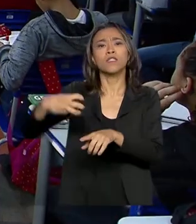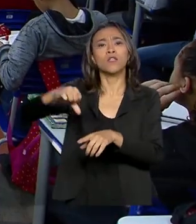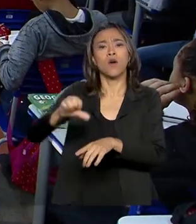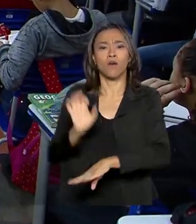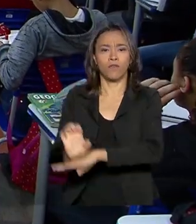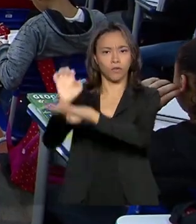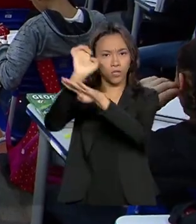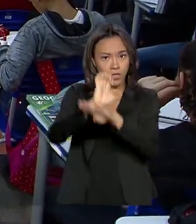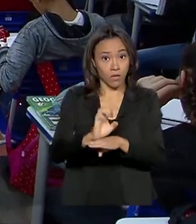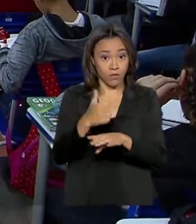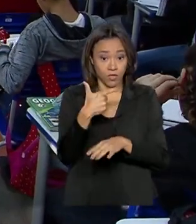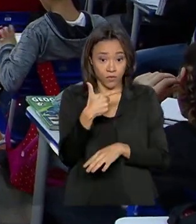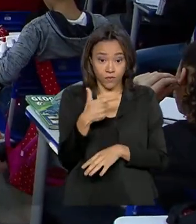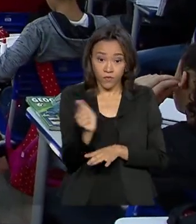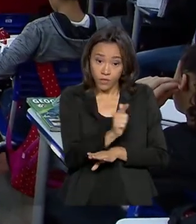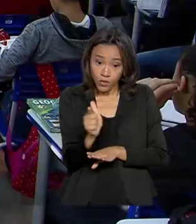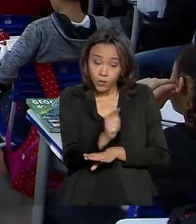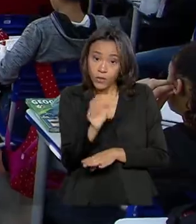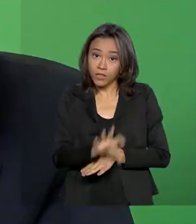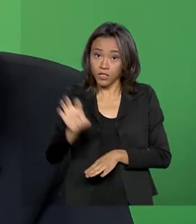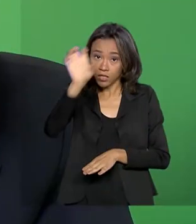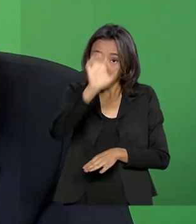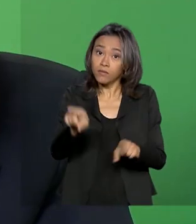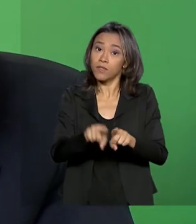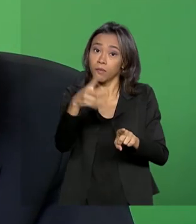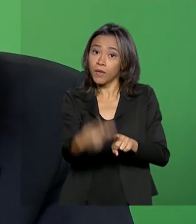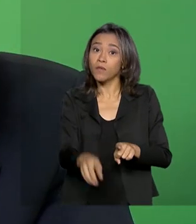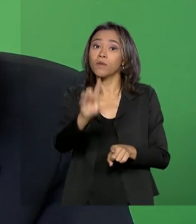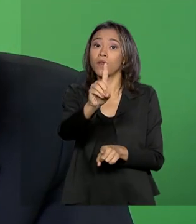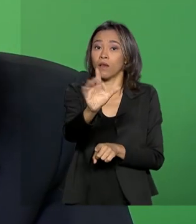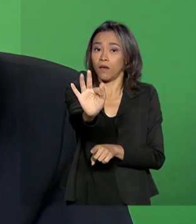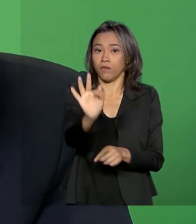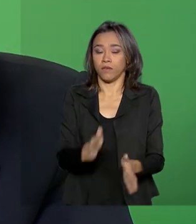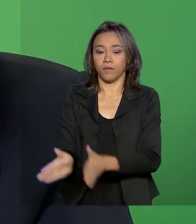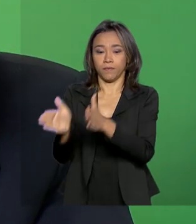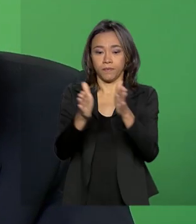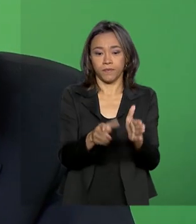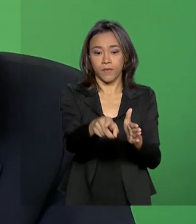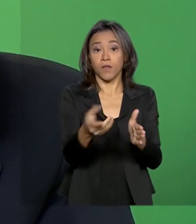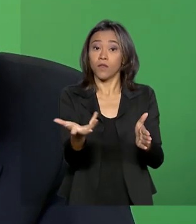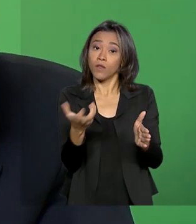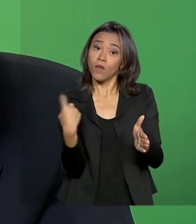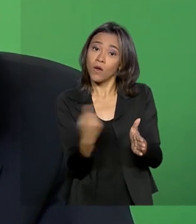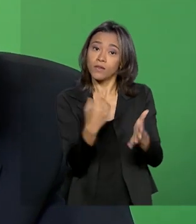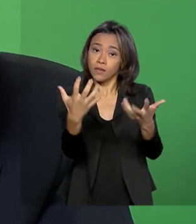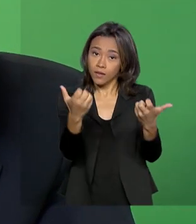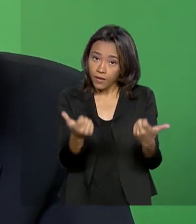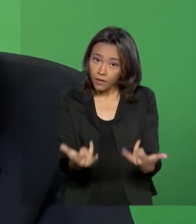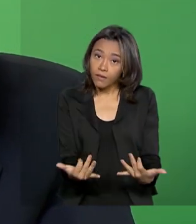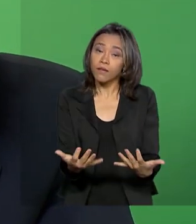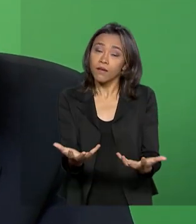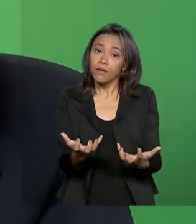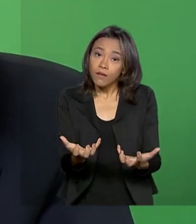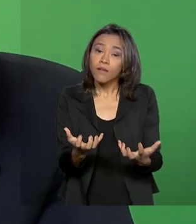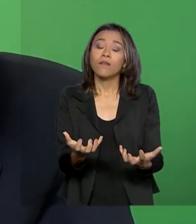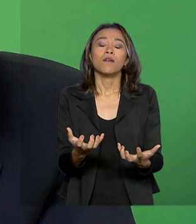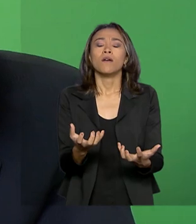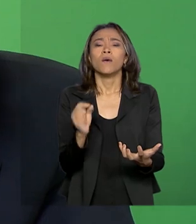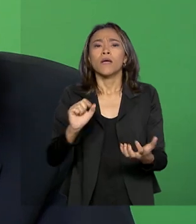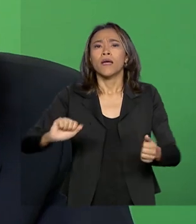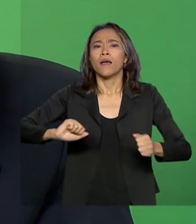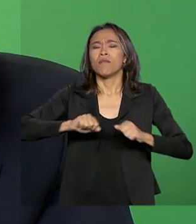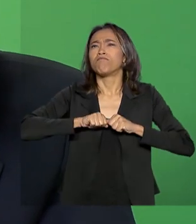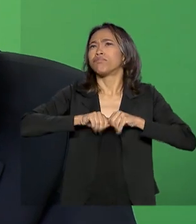22 estados e o Distrito Federal. Nós estamos tentando desenvolver um modelo que possa ser ampliado para o Brasil todo,